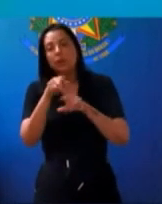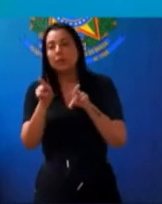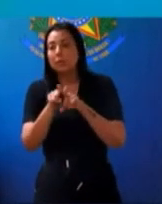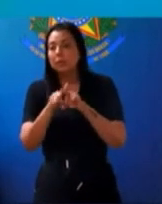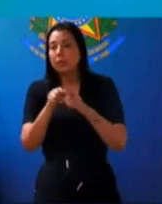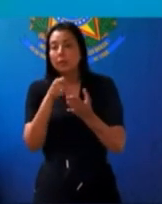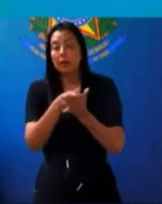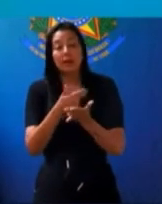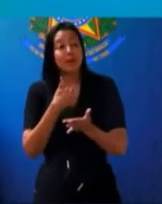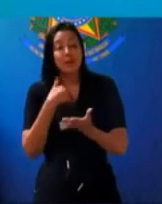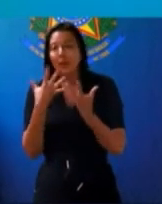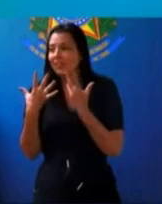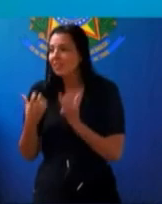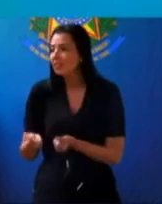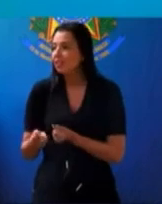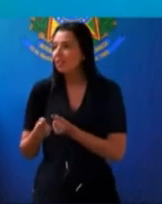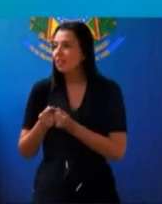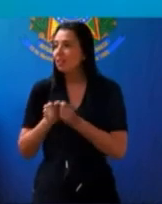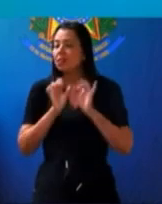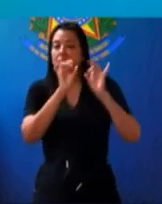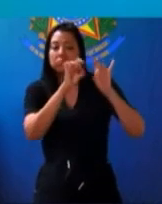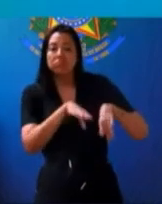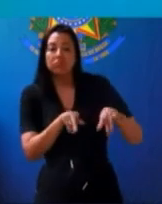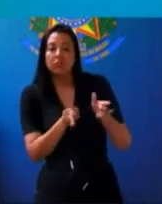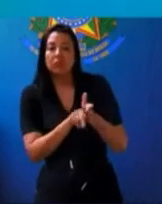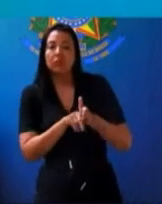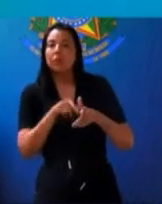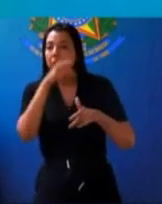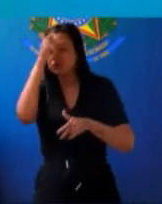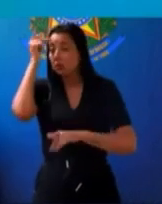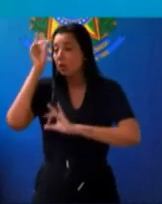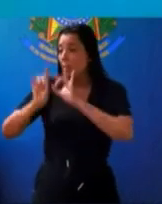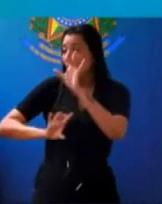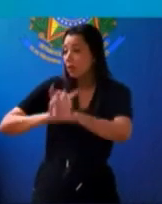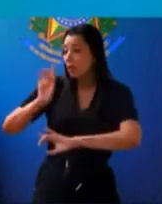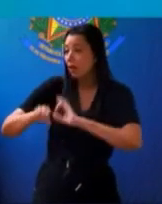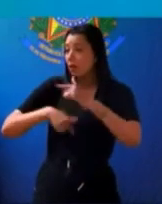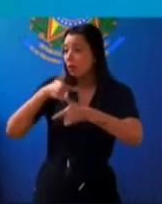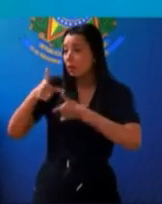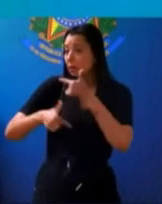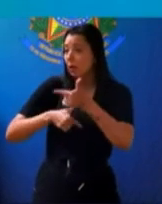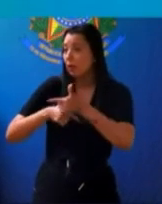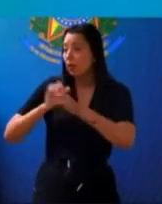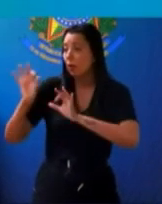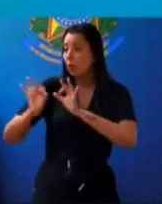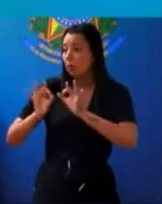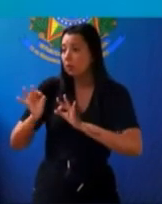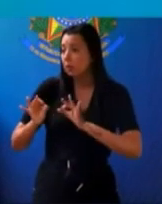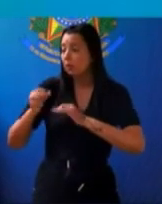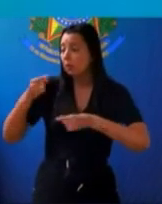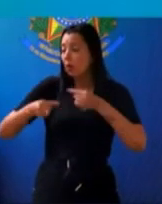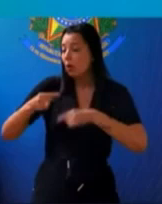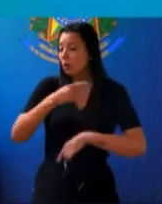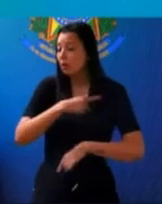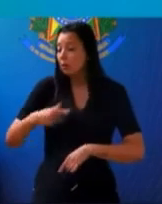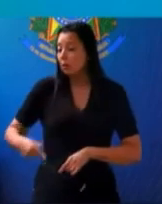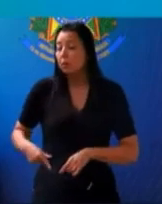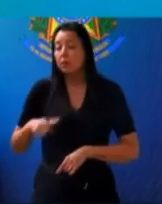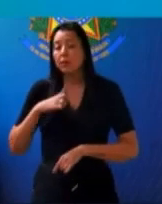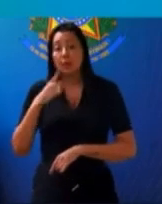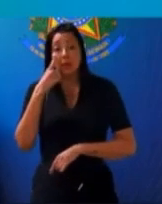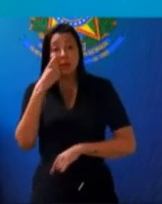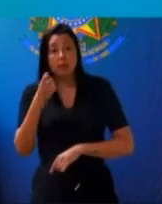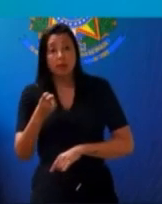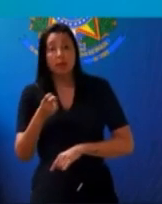Não podemos admitir a evasão de talentos e nos empenharemos na construção de políticas públicas para atrair o interesse